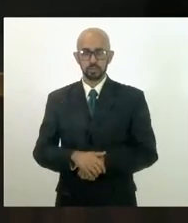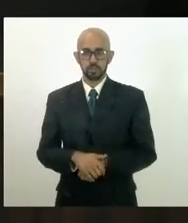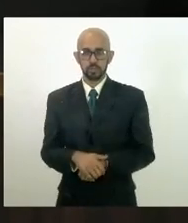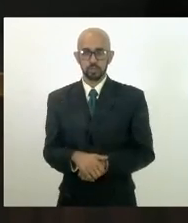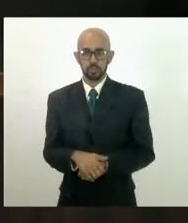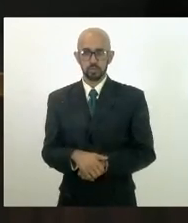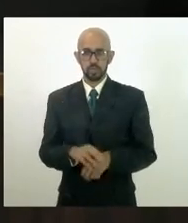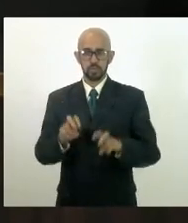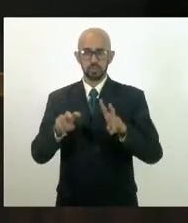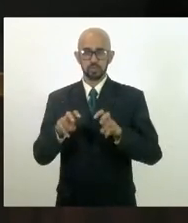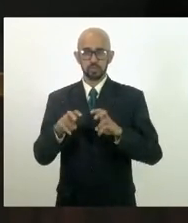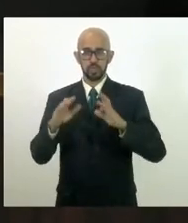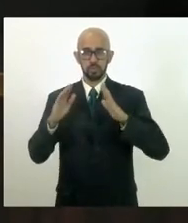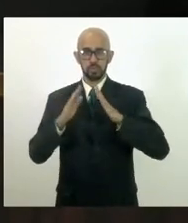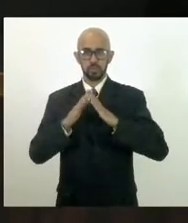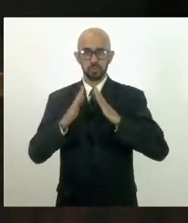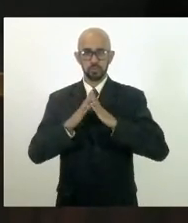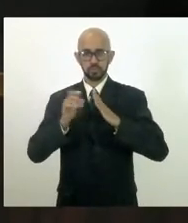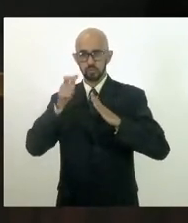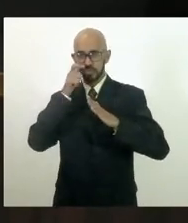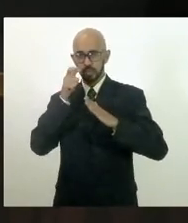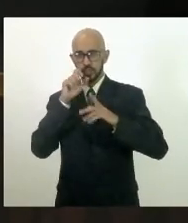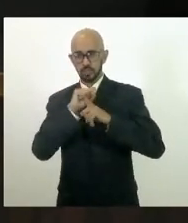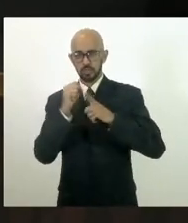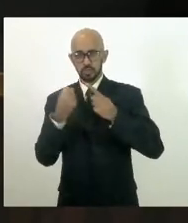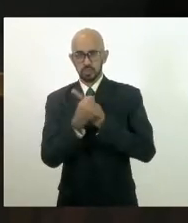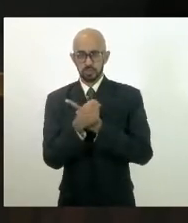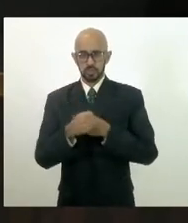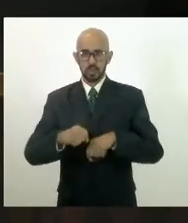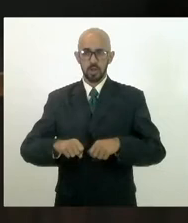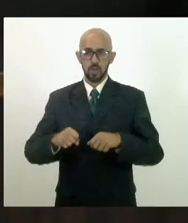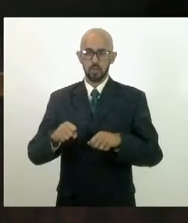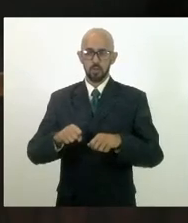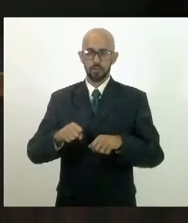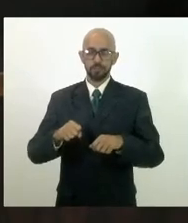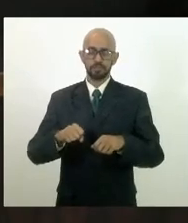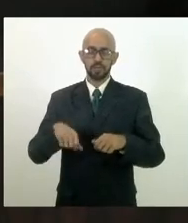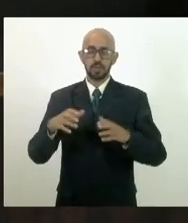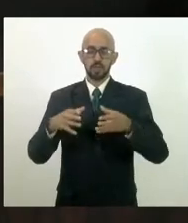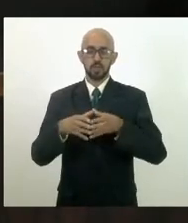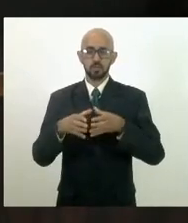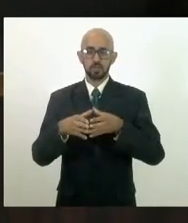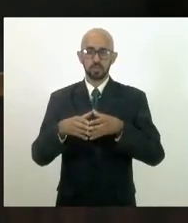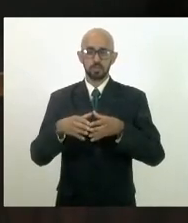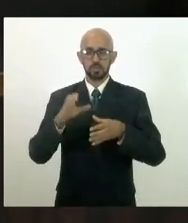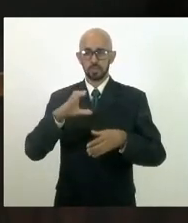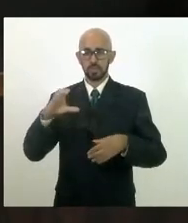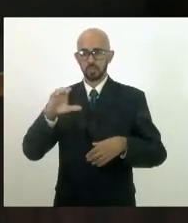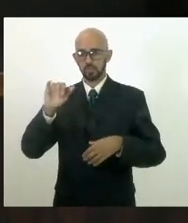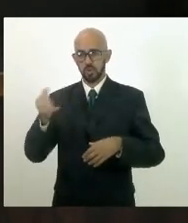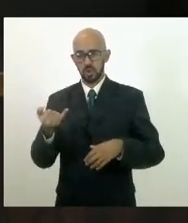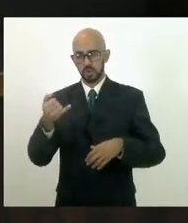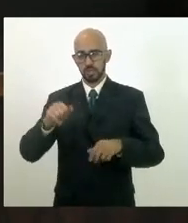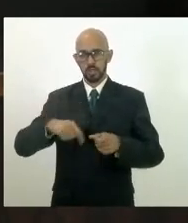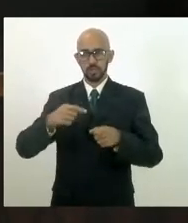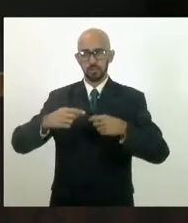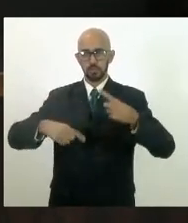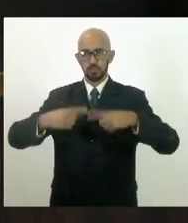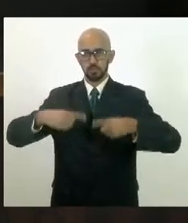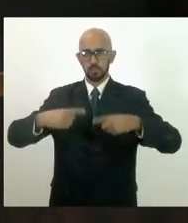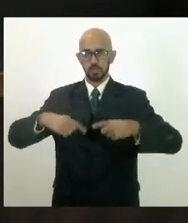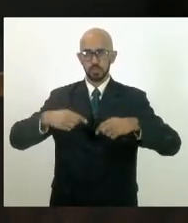sobre a habitação de interesse social do Estado do Rio de Janeiro e das outras providências. dependendo de pareceres das comissões de concessão, justiça, política urbana, habitação e assuntos